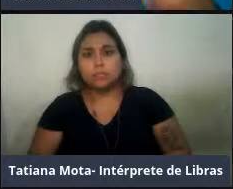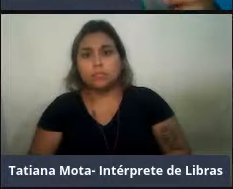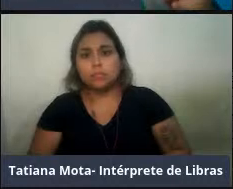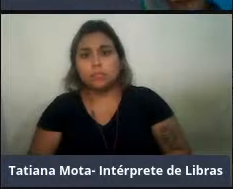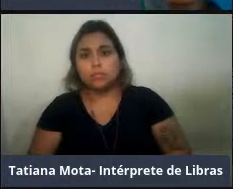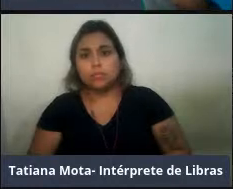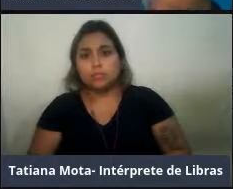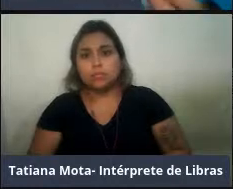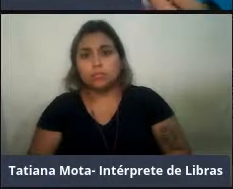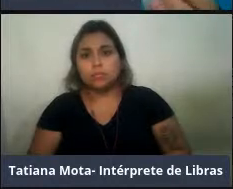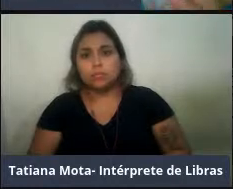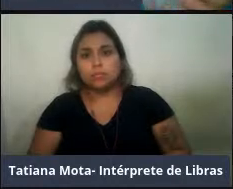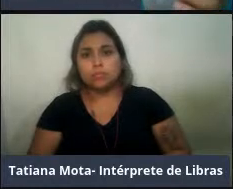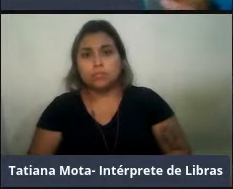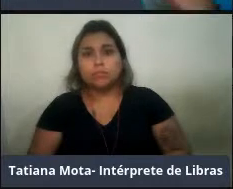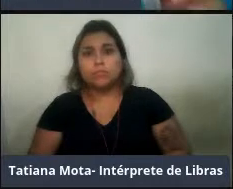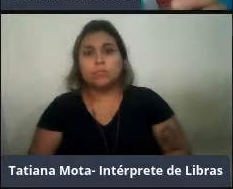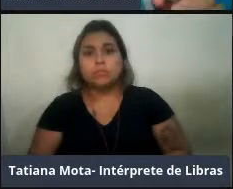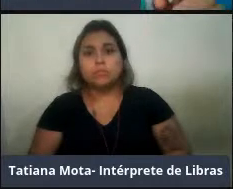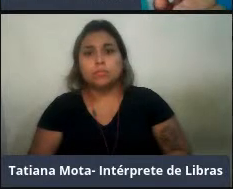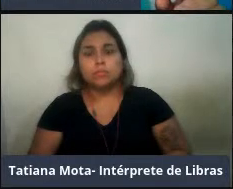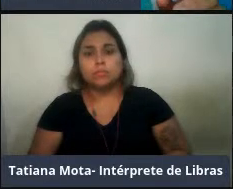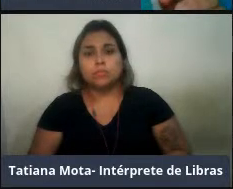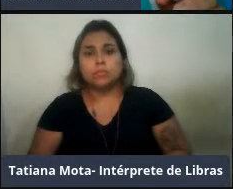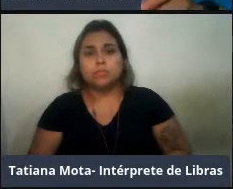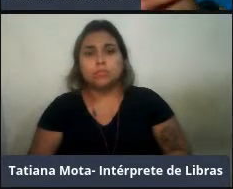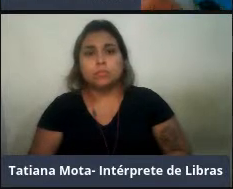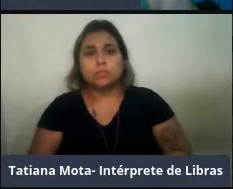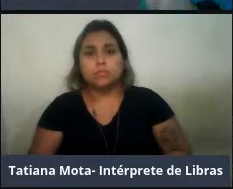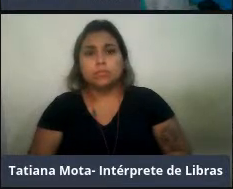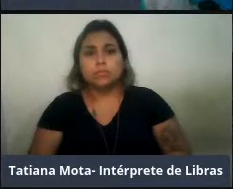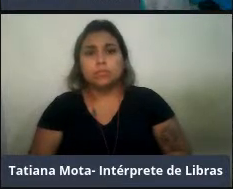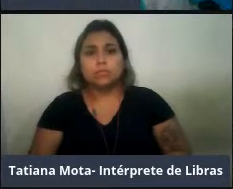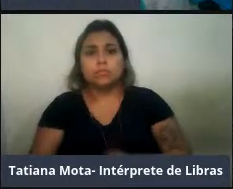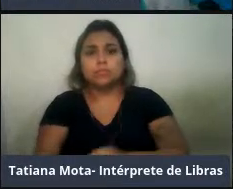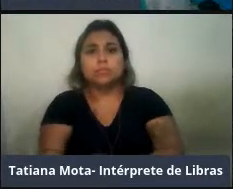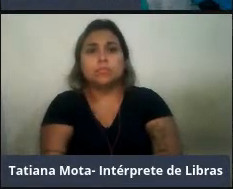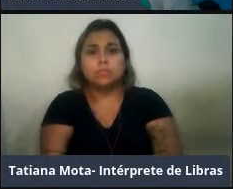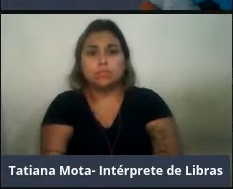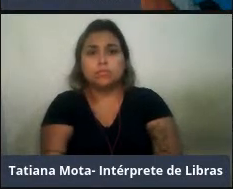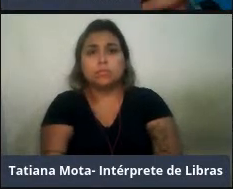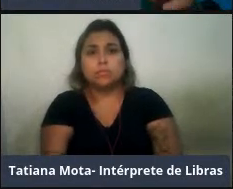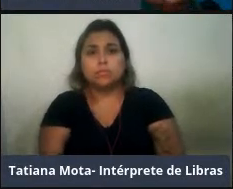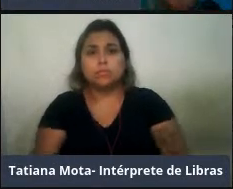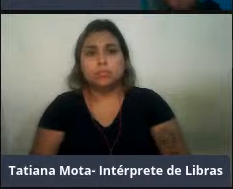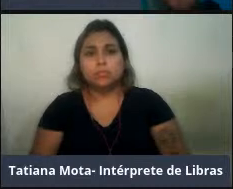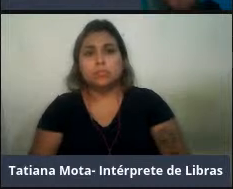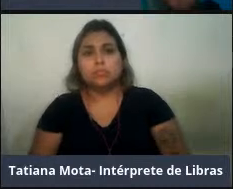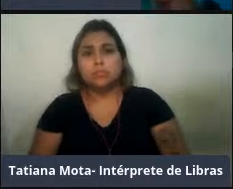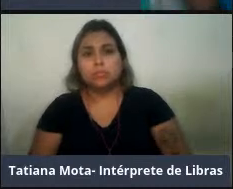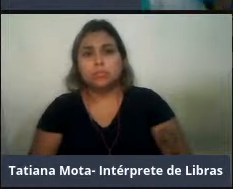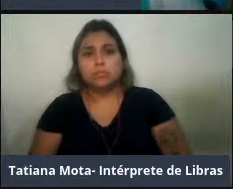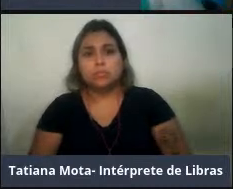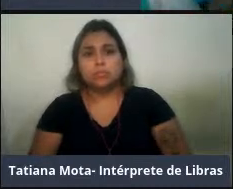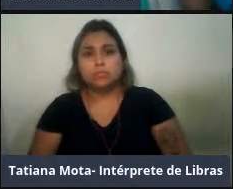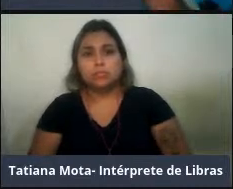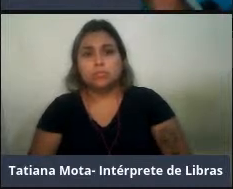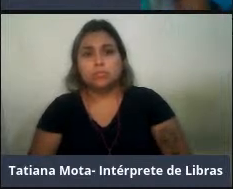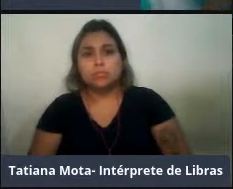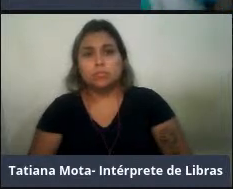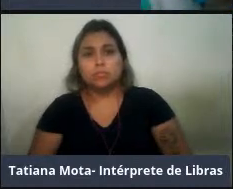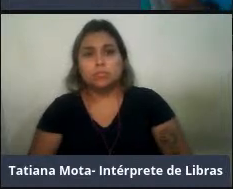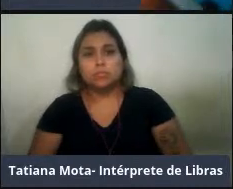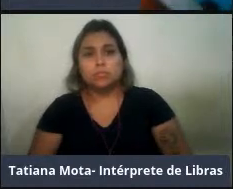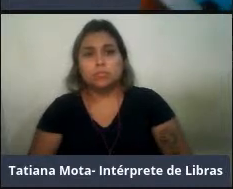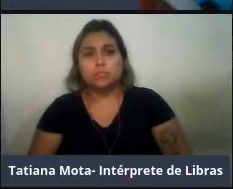a forma do som, e nem tanto a duração, não sempre está funcionando automaticamente, e essa análise, ela permite que a